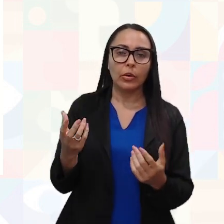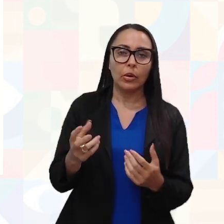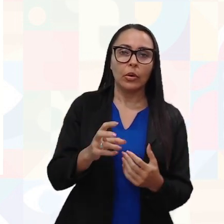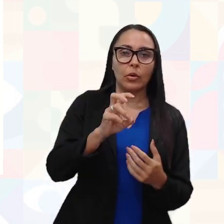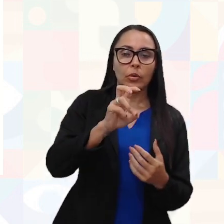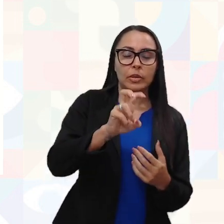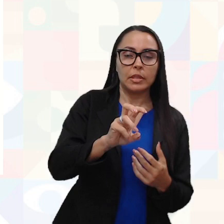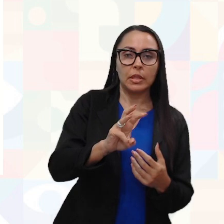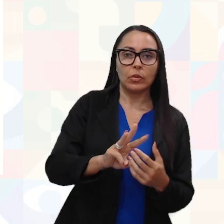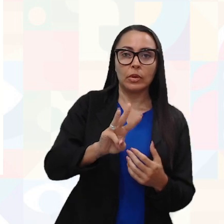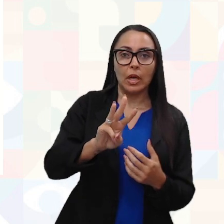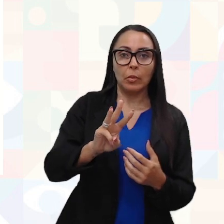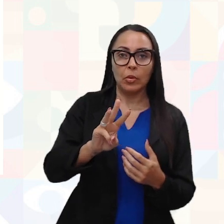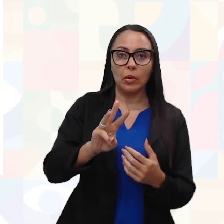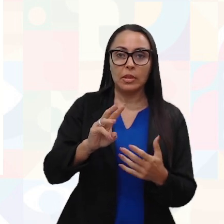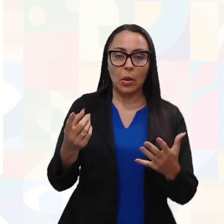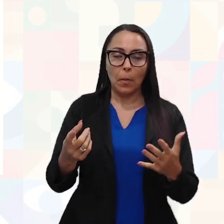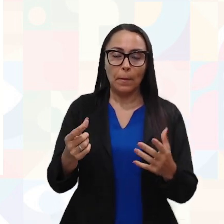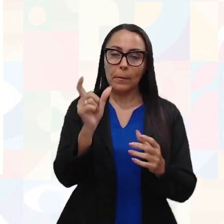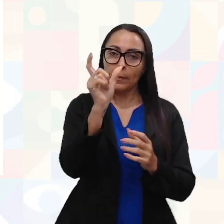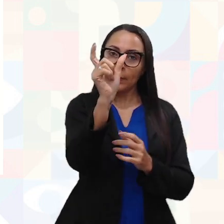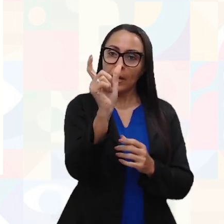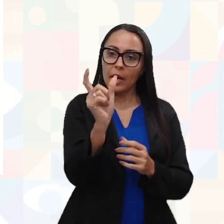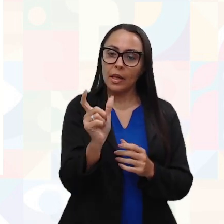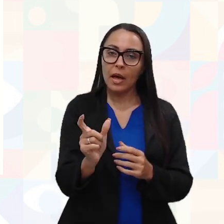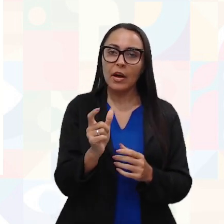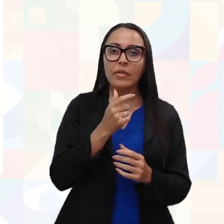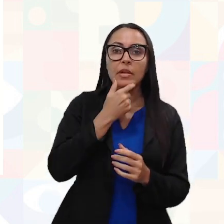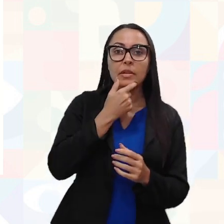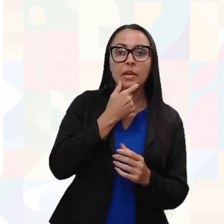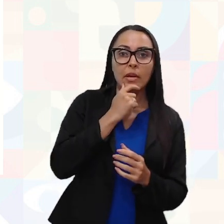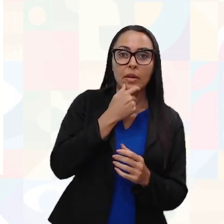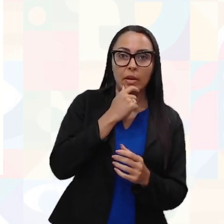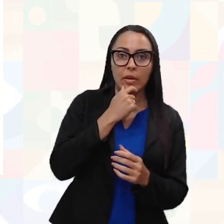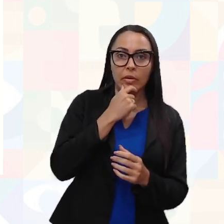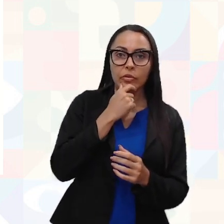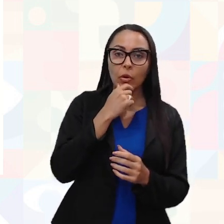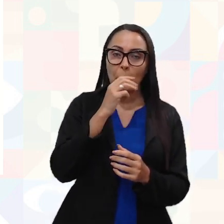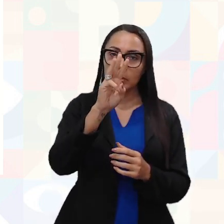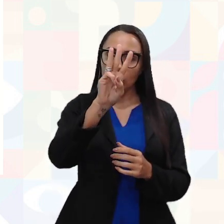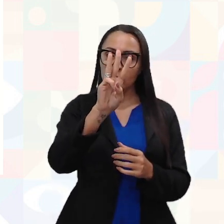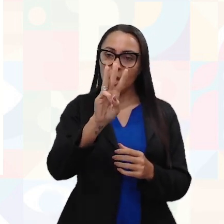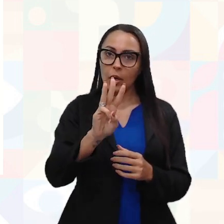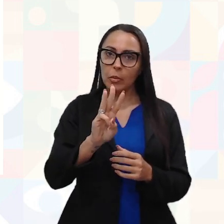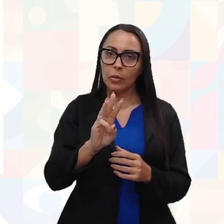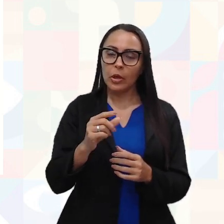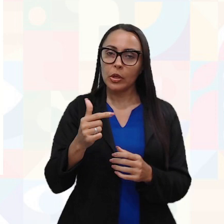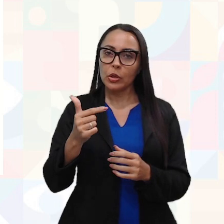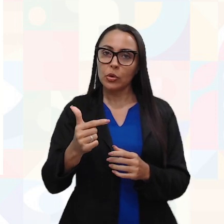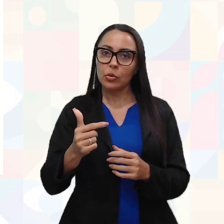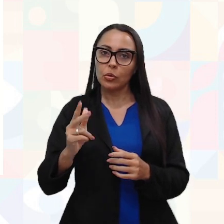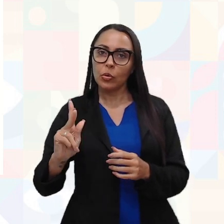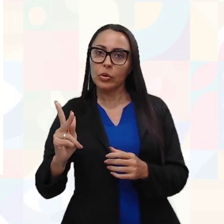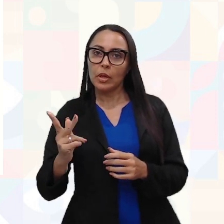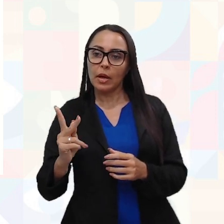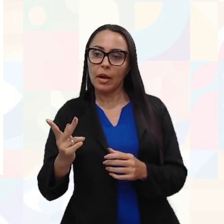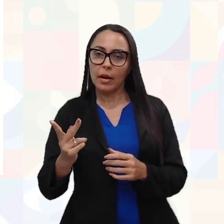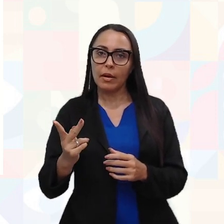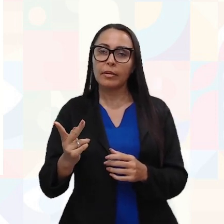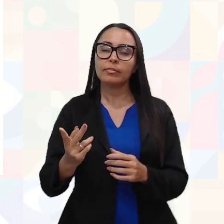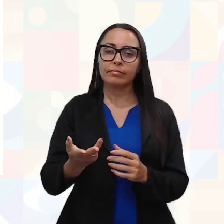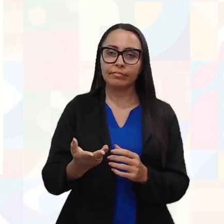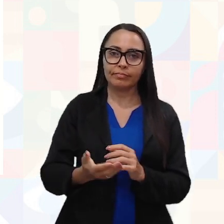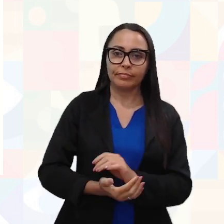são 5 palavras em inglês que começam com a letra W e o 2H, duas palavras em inglês que